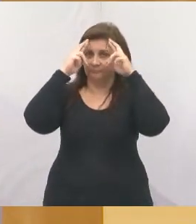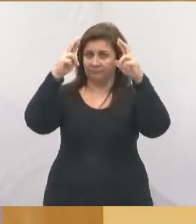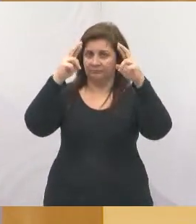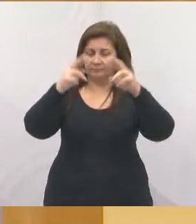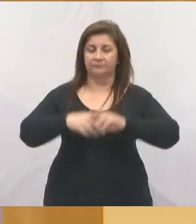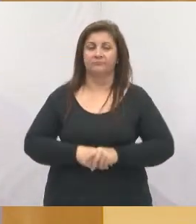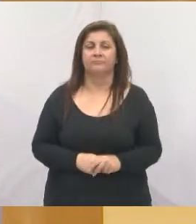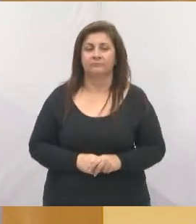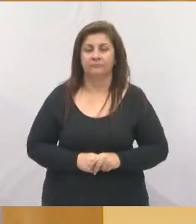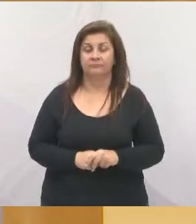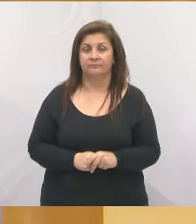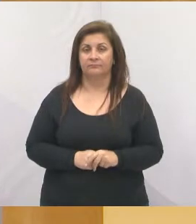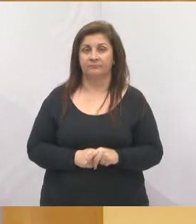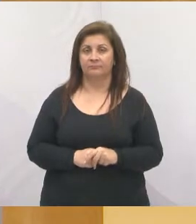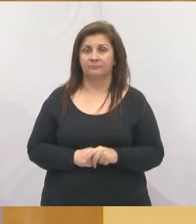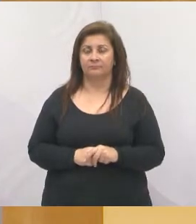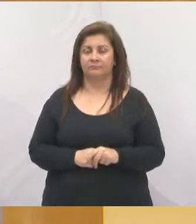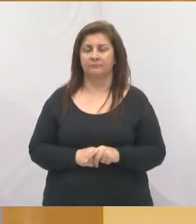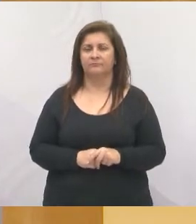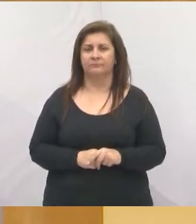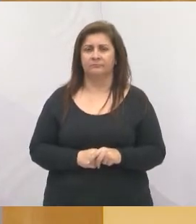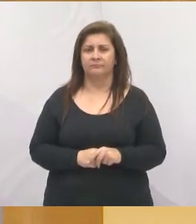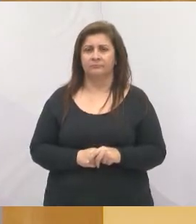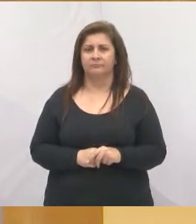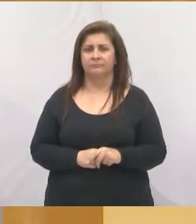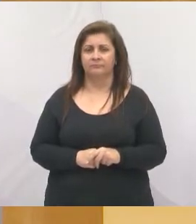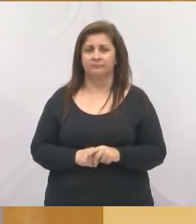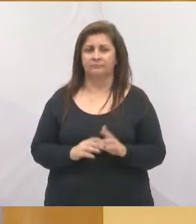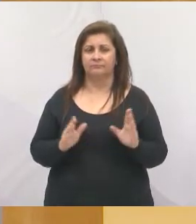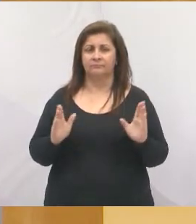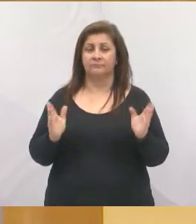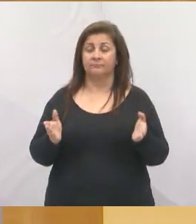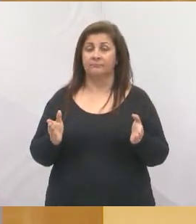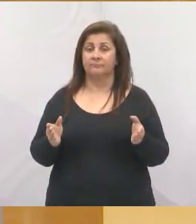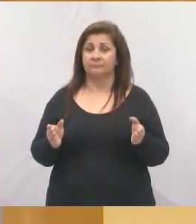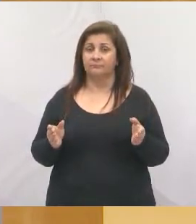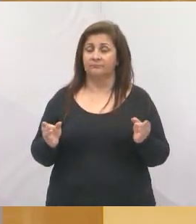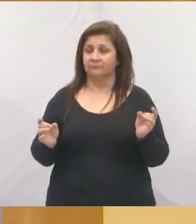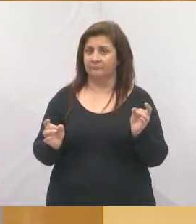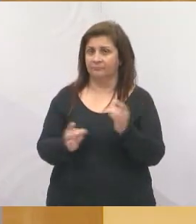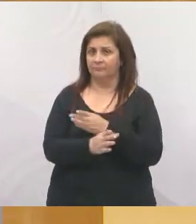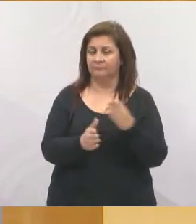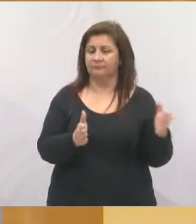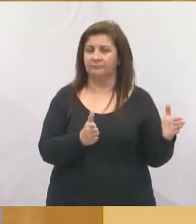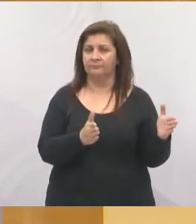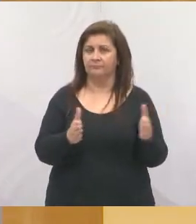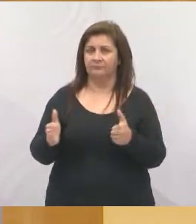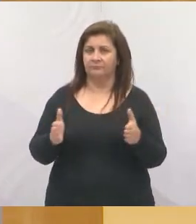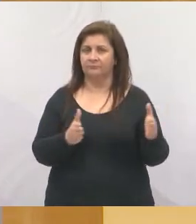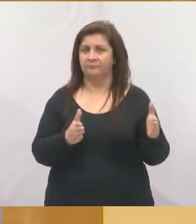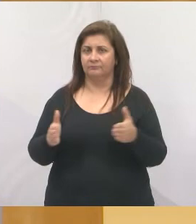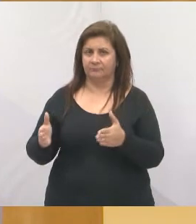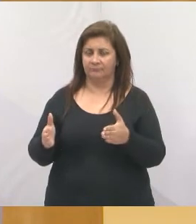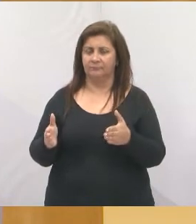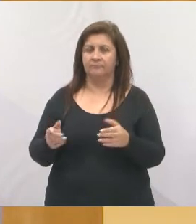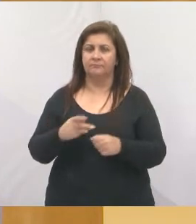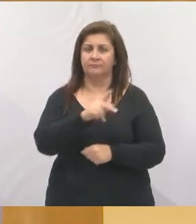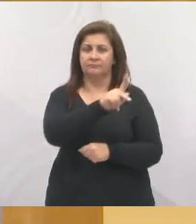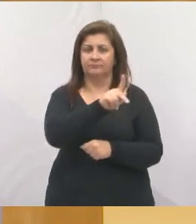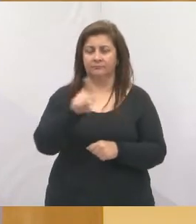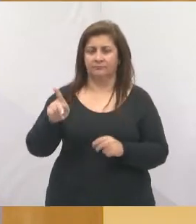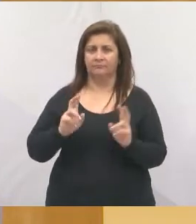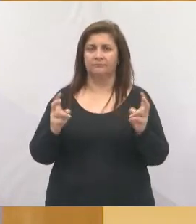e a gente tem que ter serenidade em relação a isso, né, eu estou terminando agora o meu mandato de presidente, né, espero eu concluir esses dois anos,